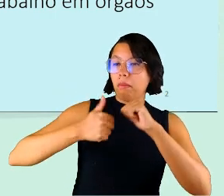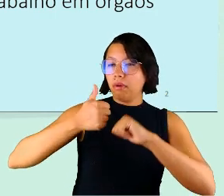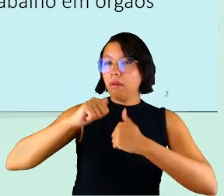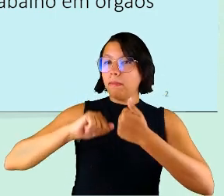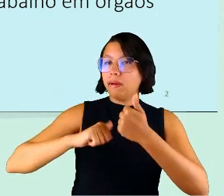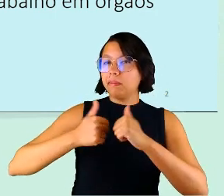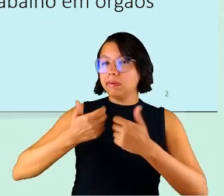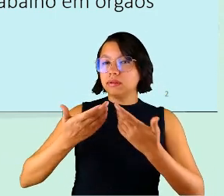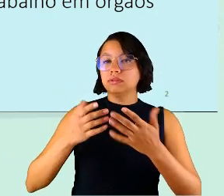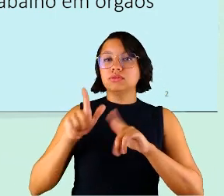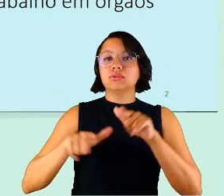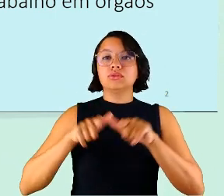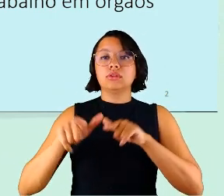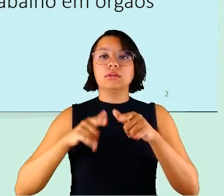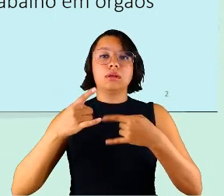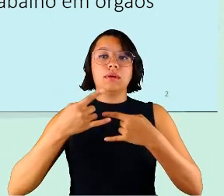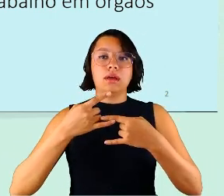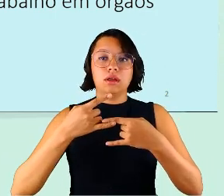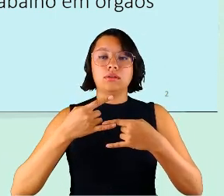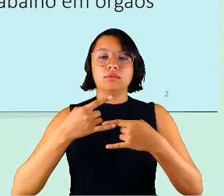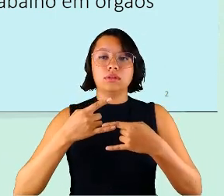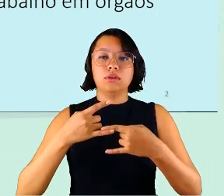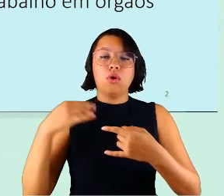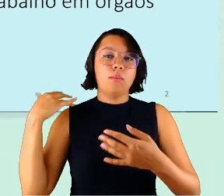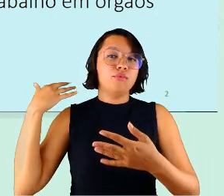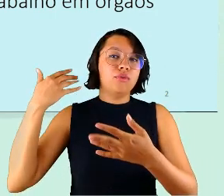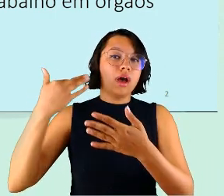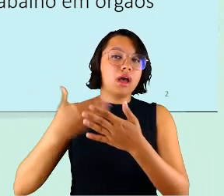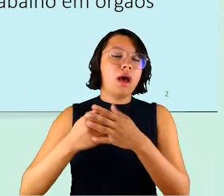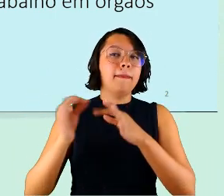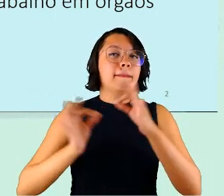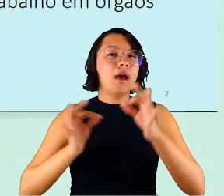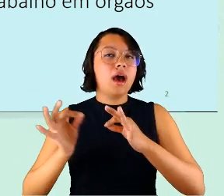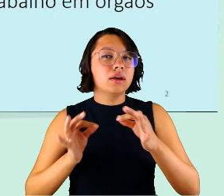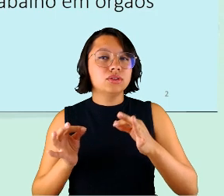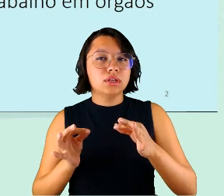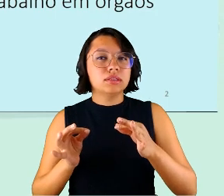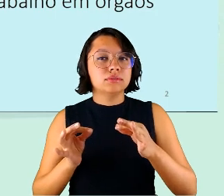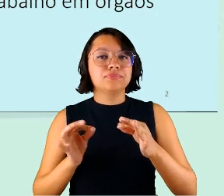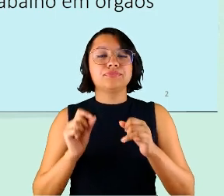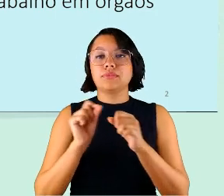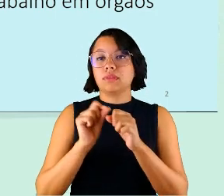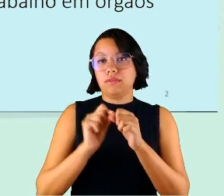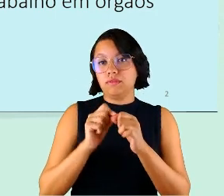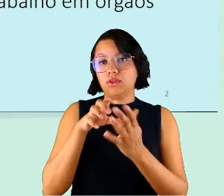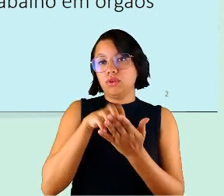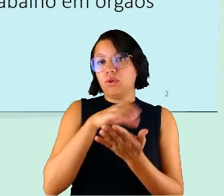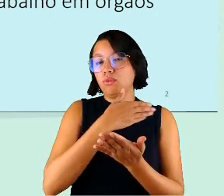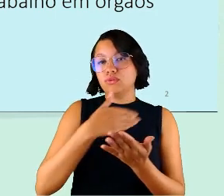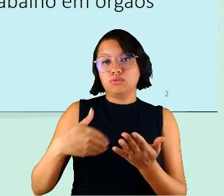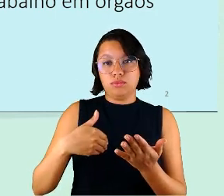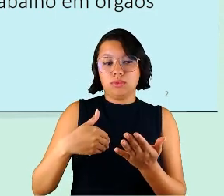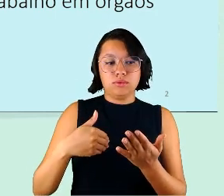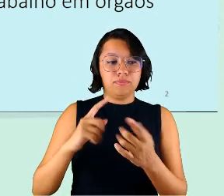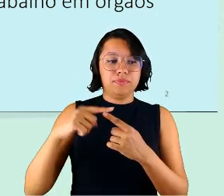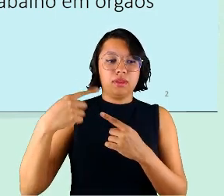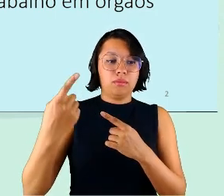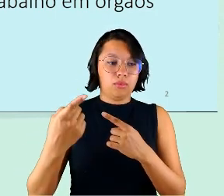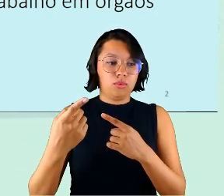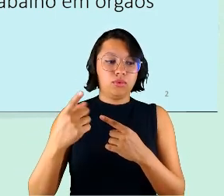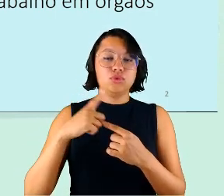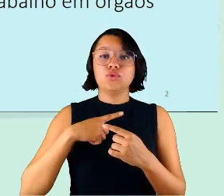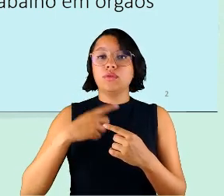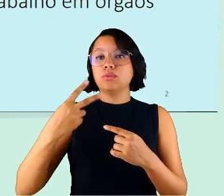teletrabalho, como ele vinha sendo planejado e implementado em órgãos públicos. Depois, nós